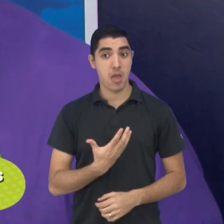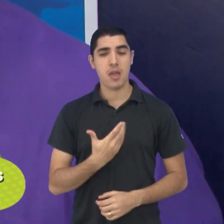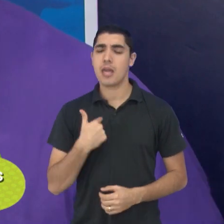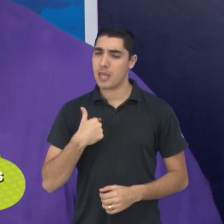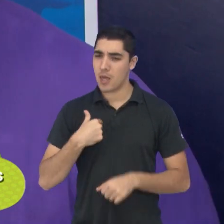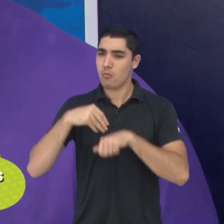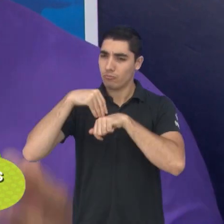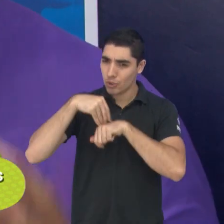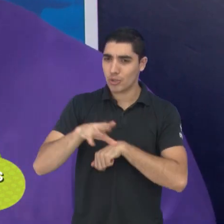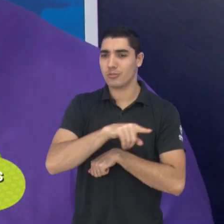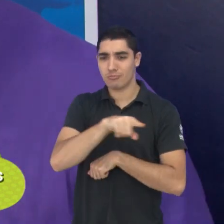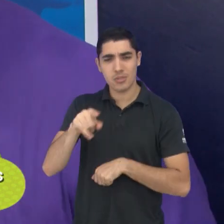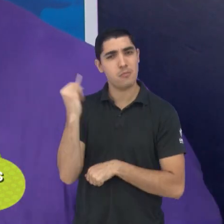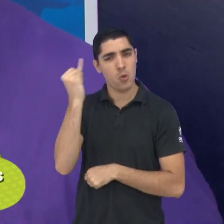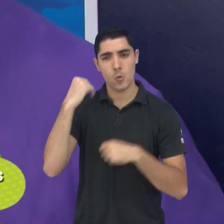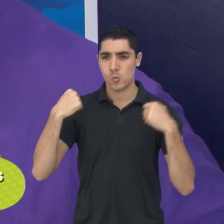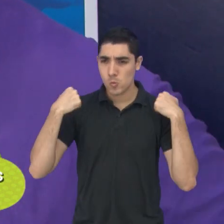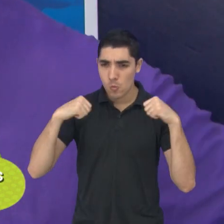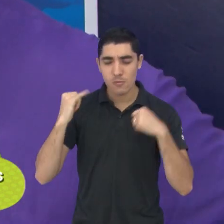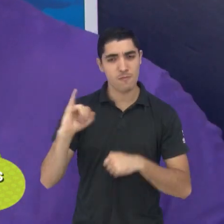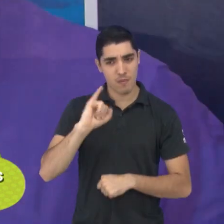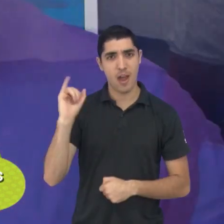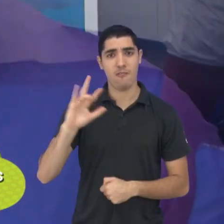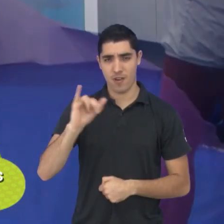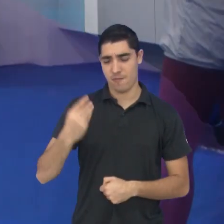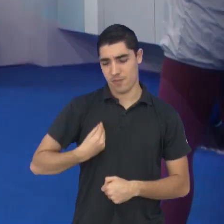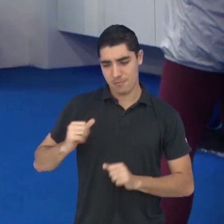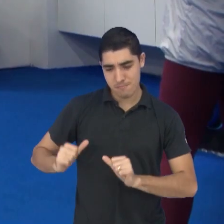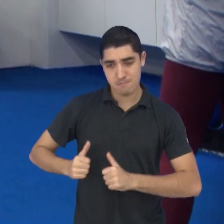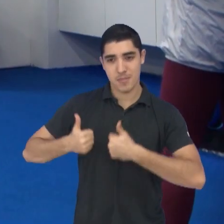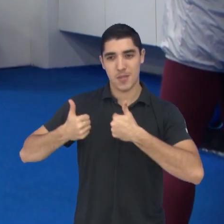academia para todo mundo, que com certeza vai melhorar a vida de vocês.